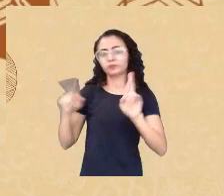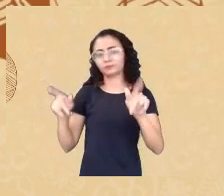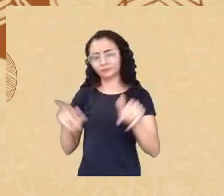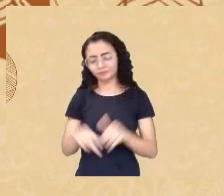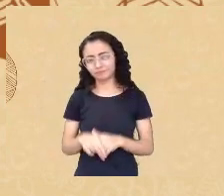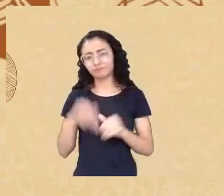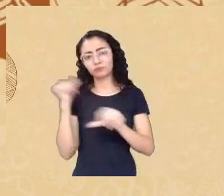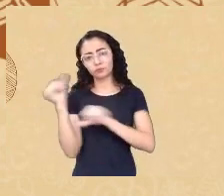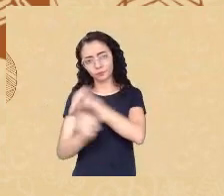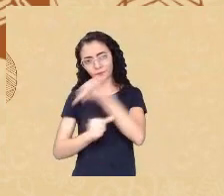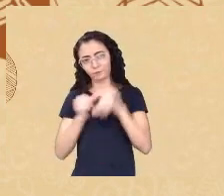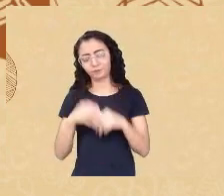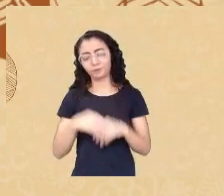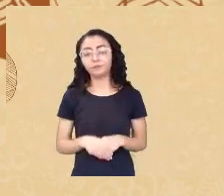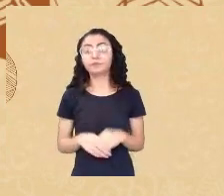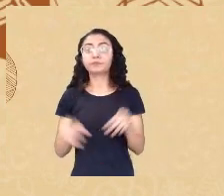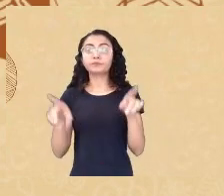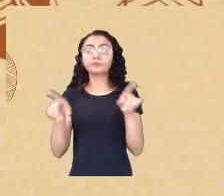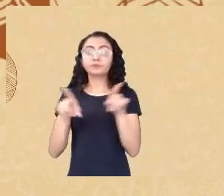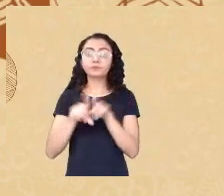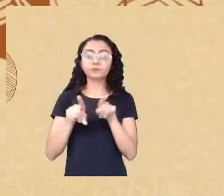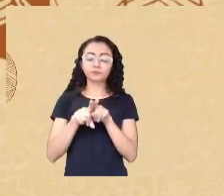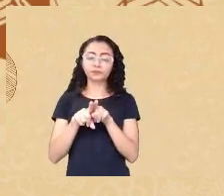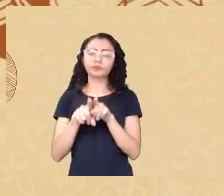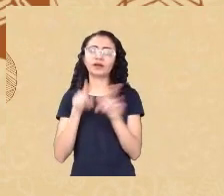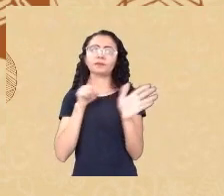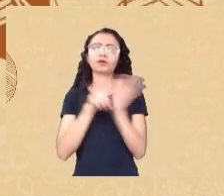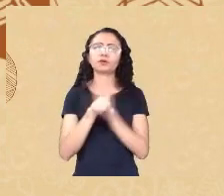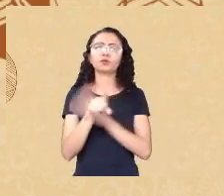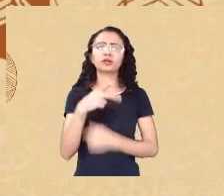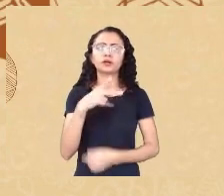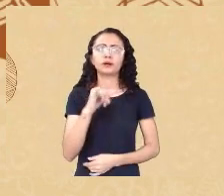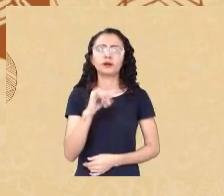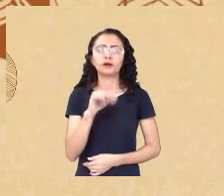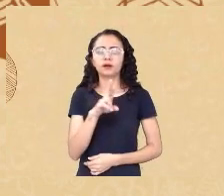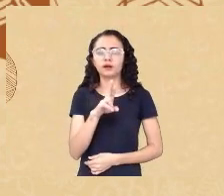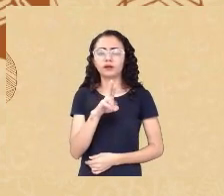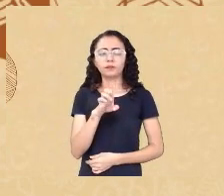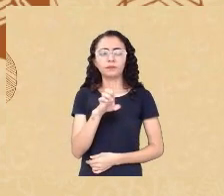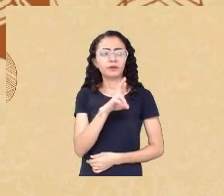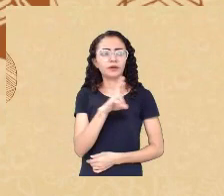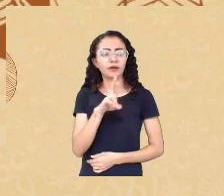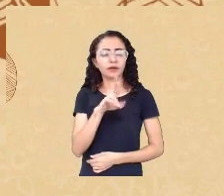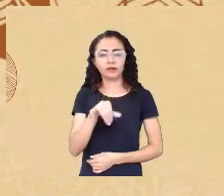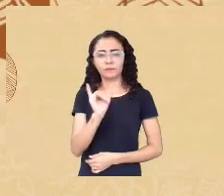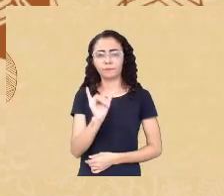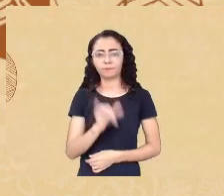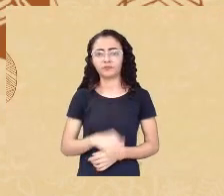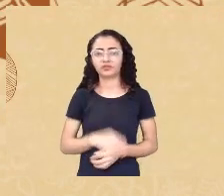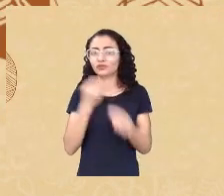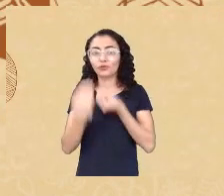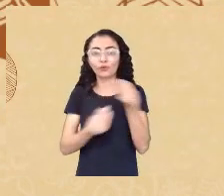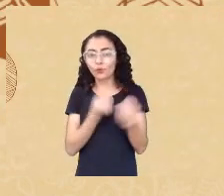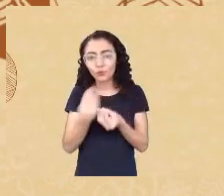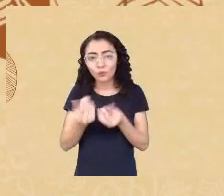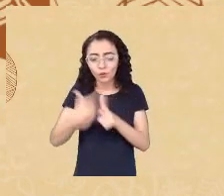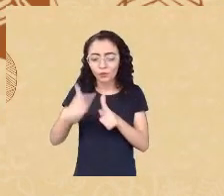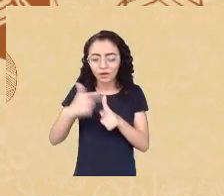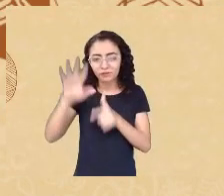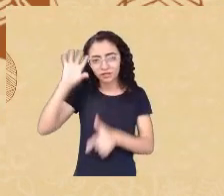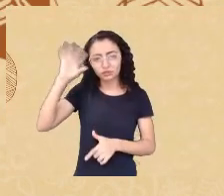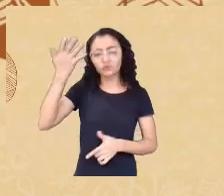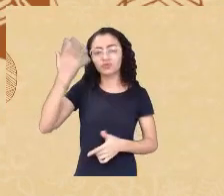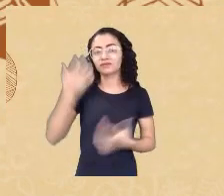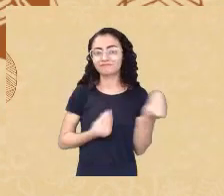relação com a pergunta do Pierre sobre como é que a gente resolve isso eu fiquei